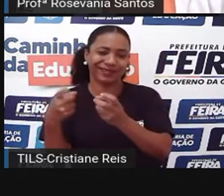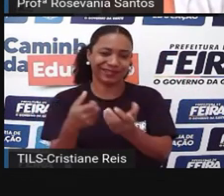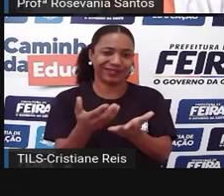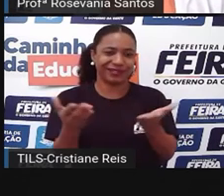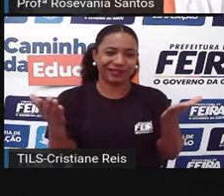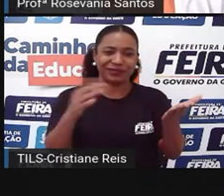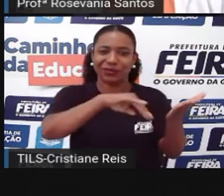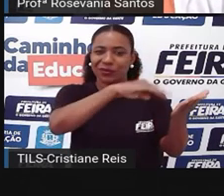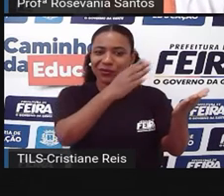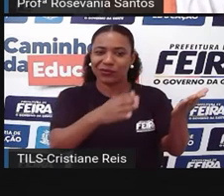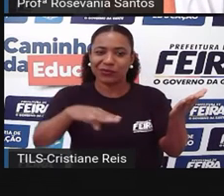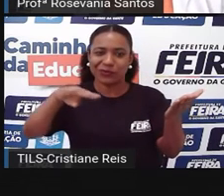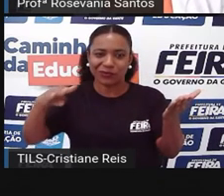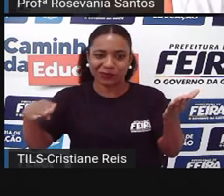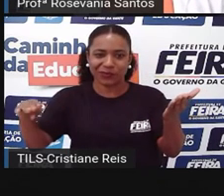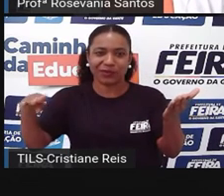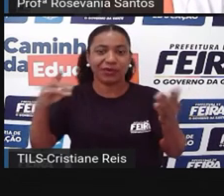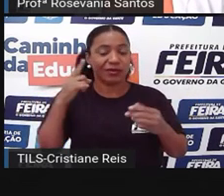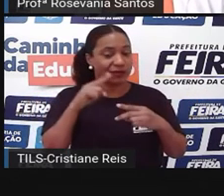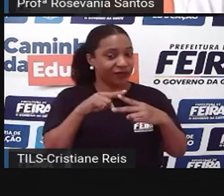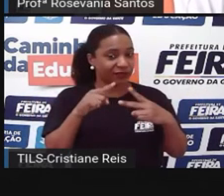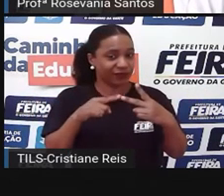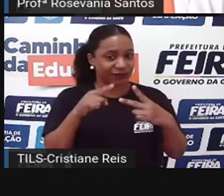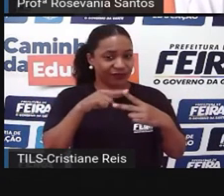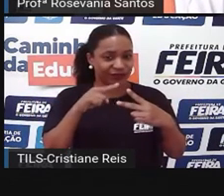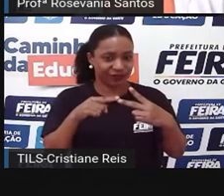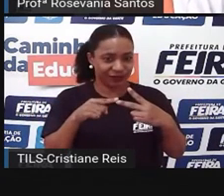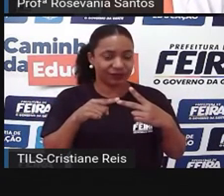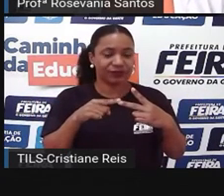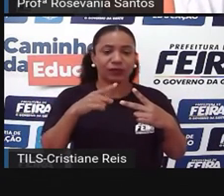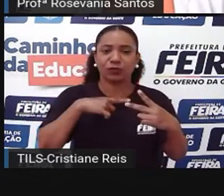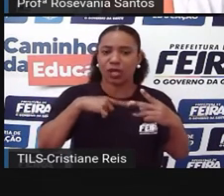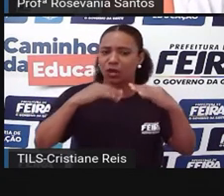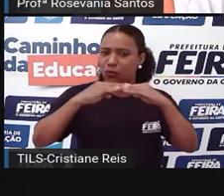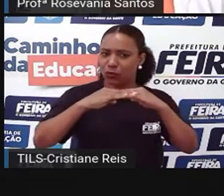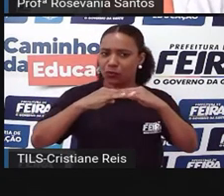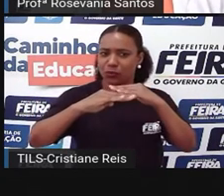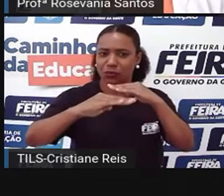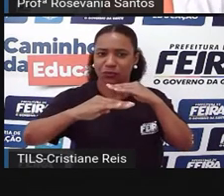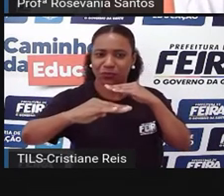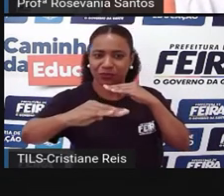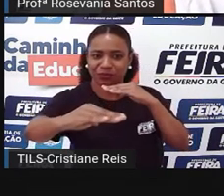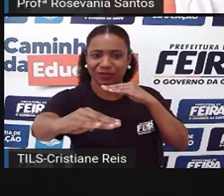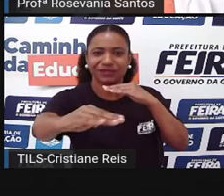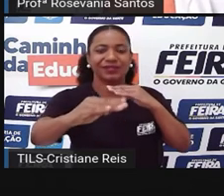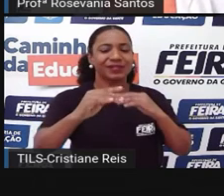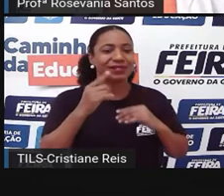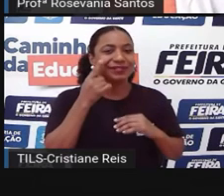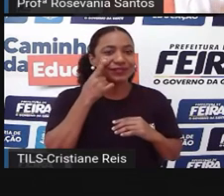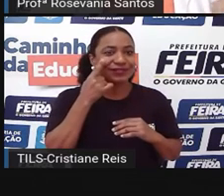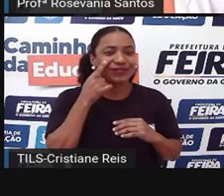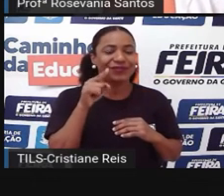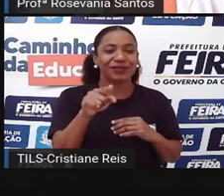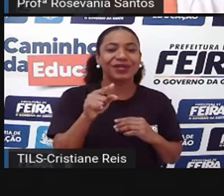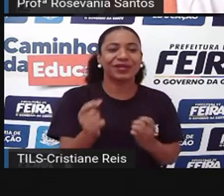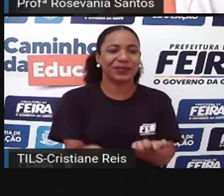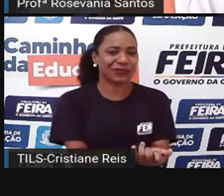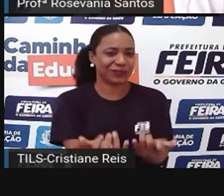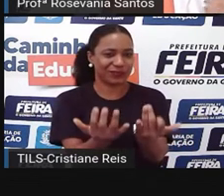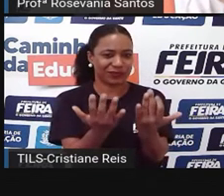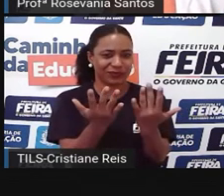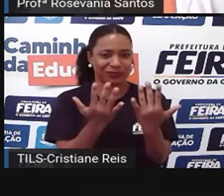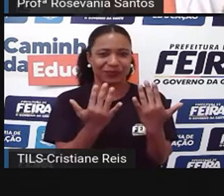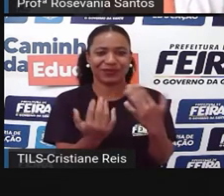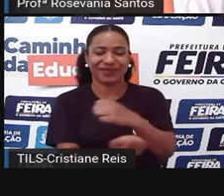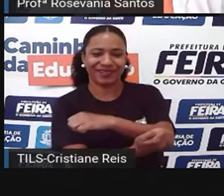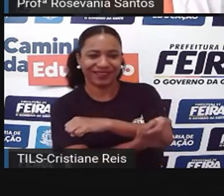o que a gente observa mais, né. Então, nas áreas de planícies, comuns, a gente vê a prática de agricultura, de criação de